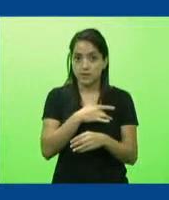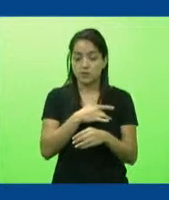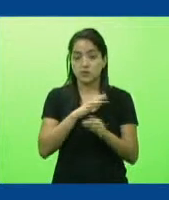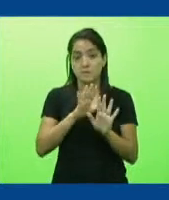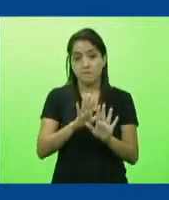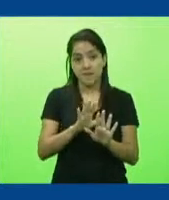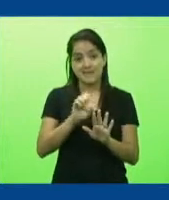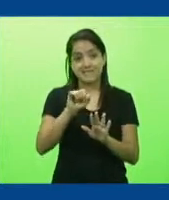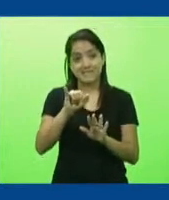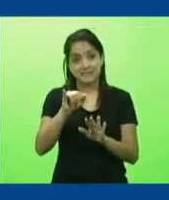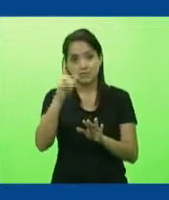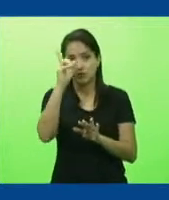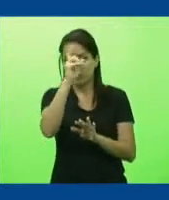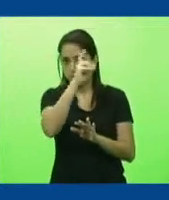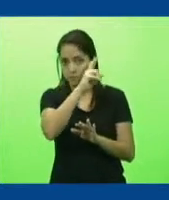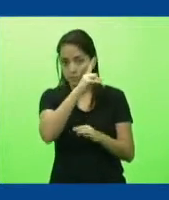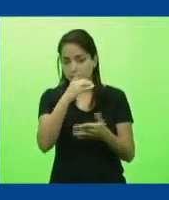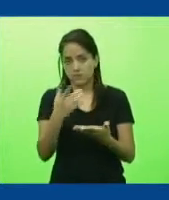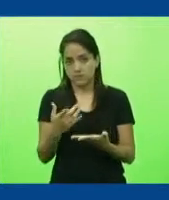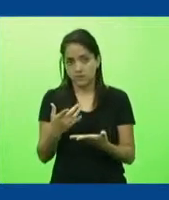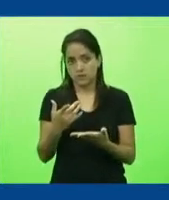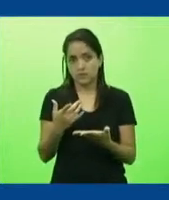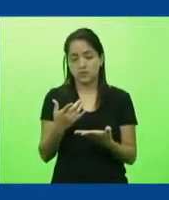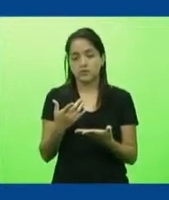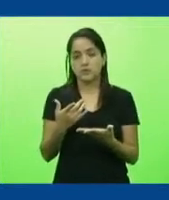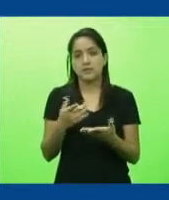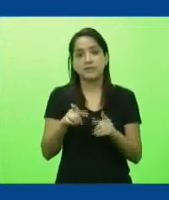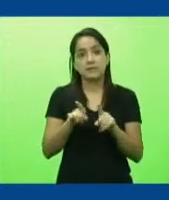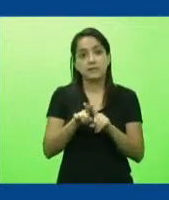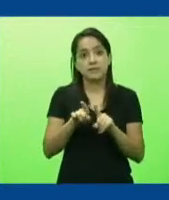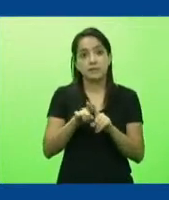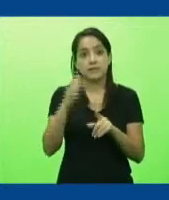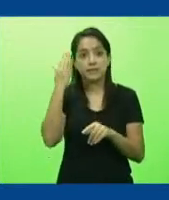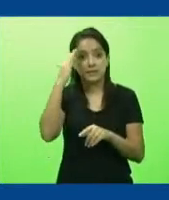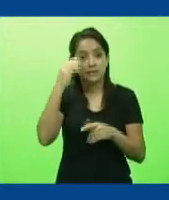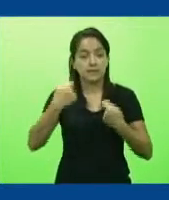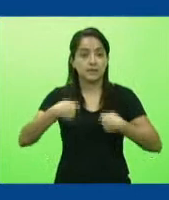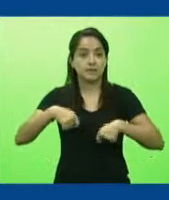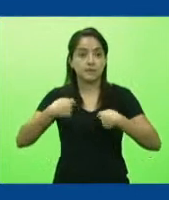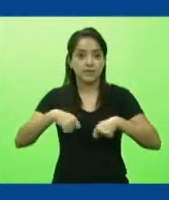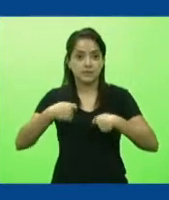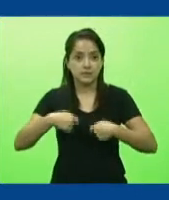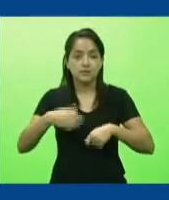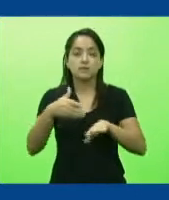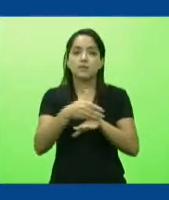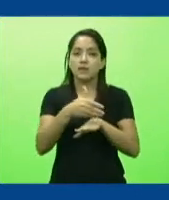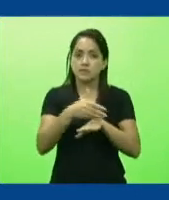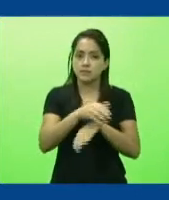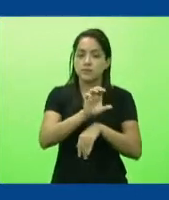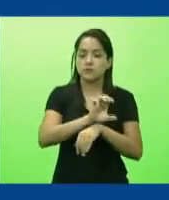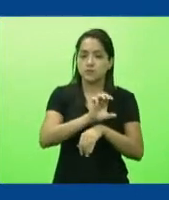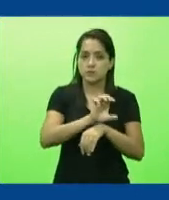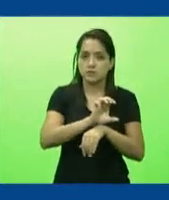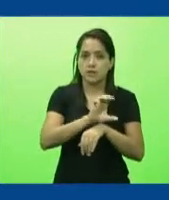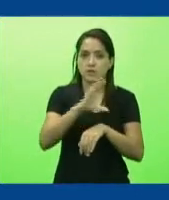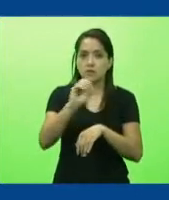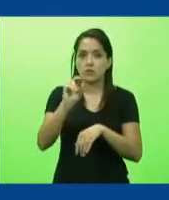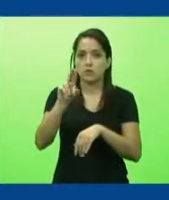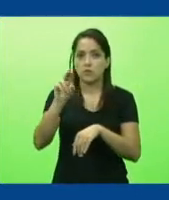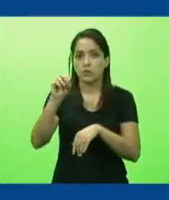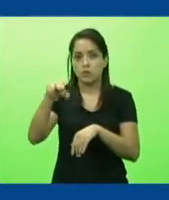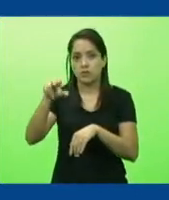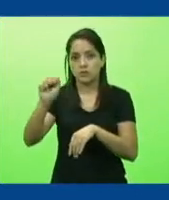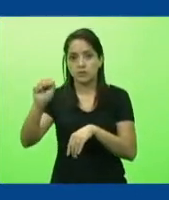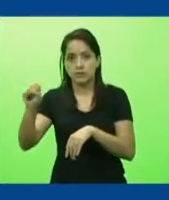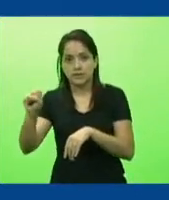houver alguma dificuldade o Ministério da Saúde a se entender que há necessidade de participação do estado o CONAS que tem um